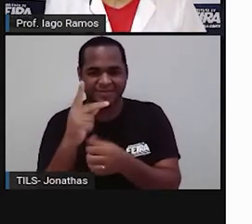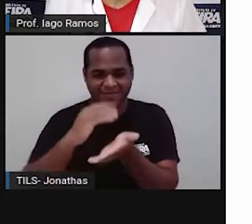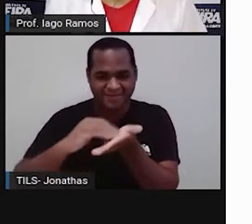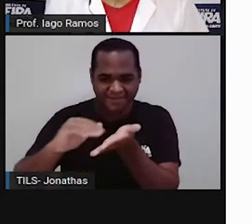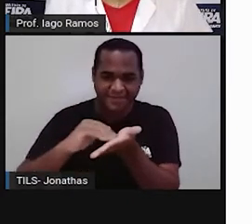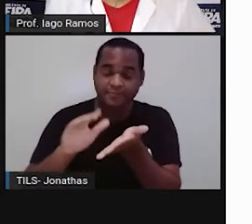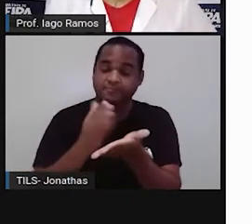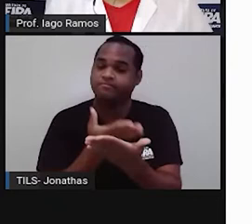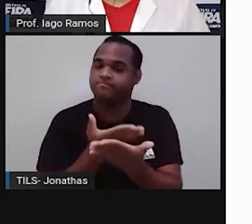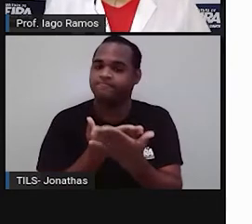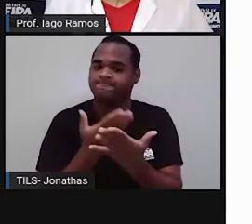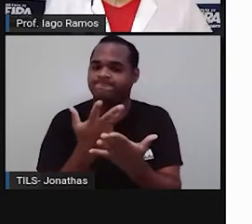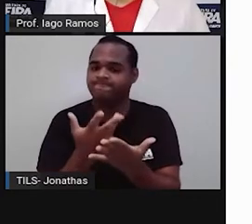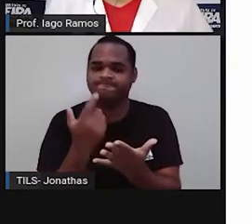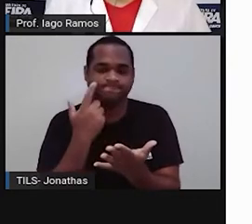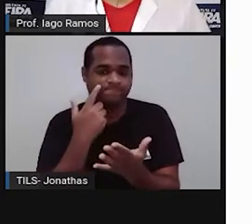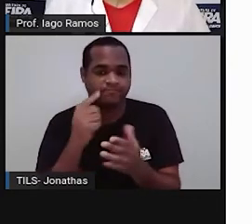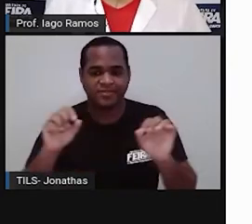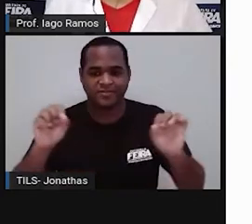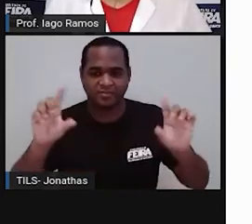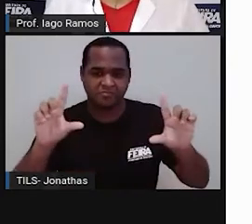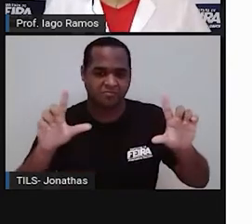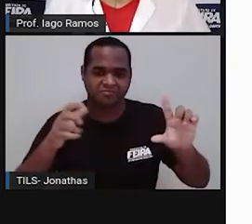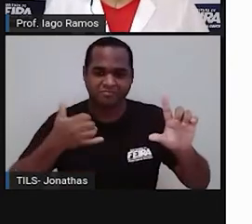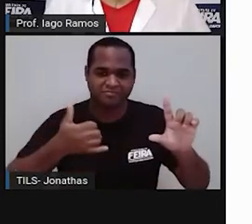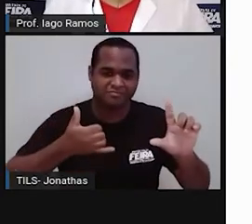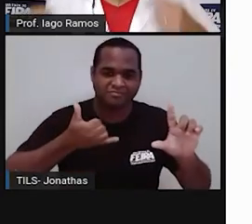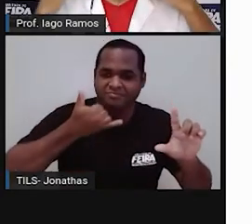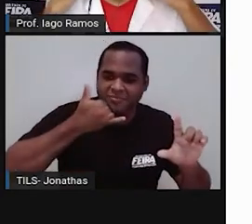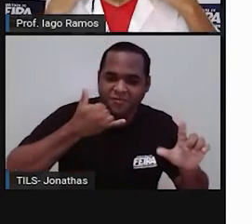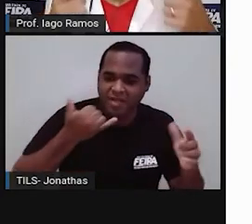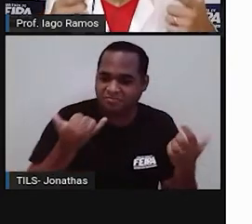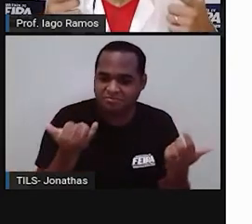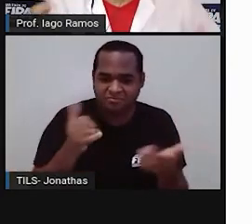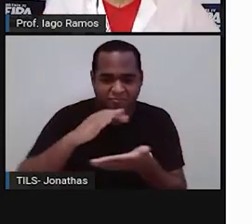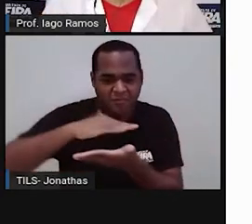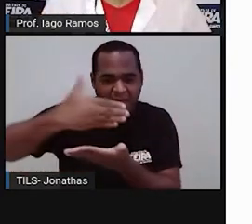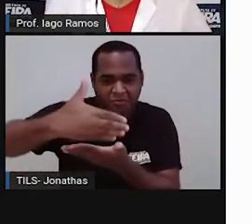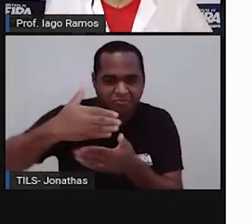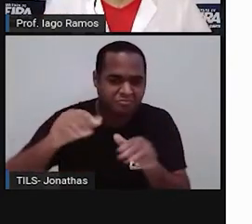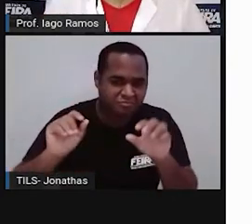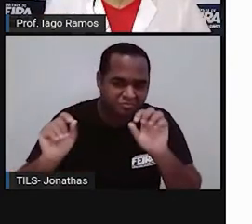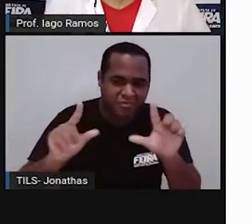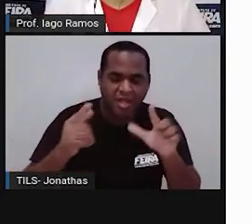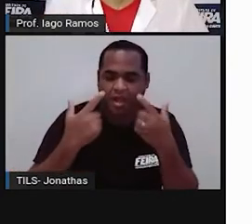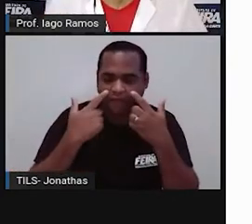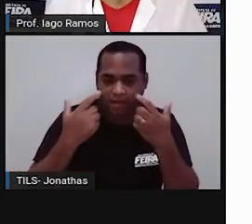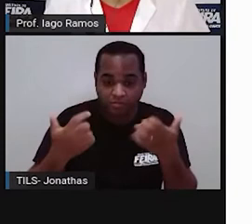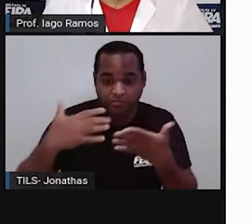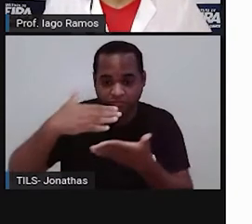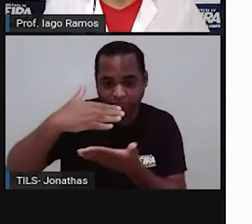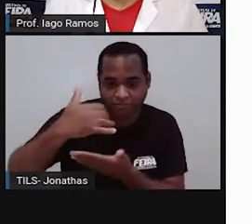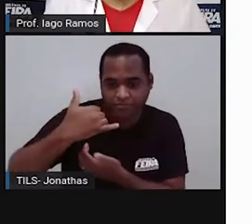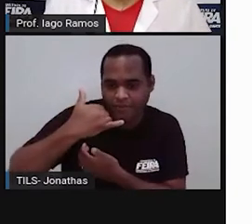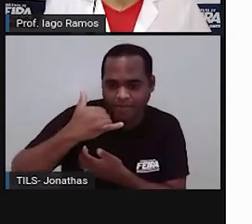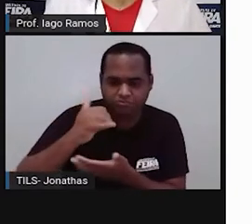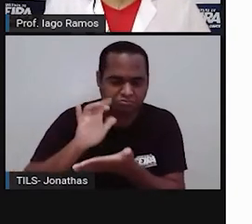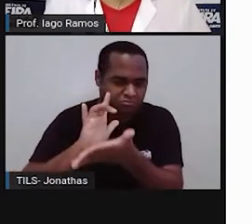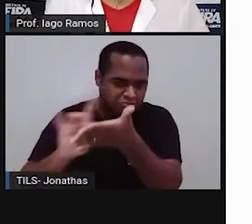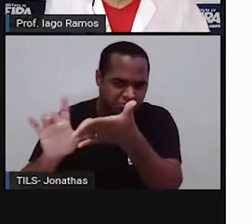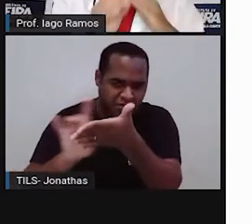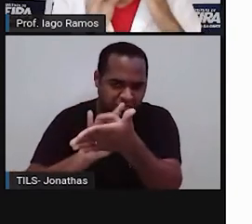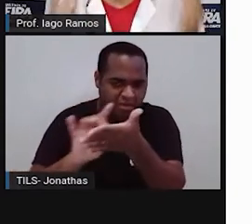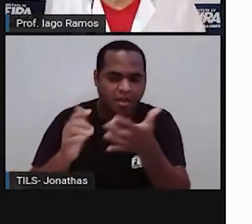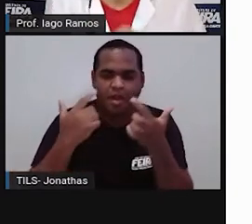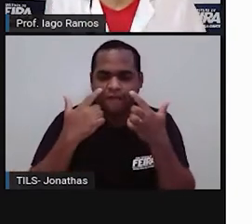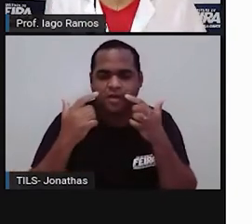Educação, quem sabe por uma tela de um celular, né? Também a forma como a gente olha para a tela do celular nos lembra, né?